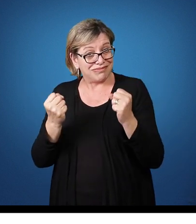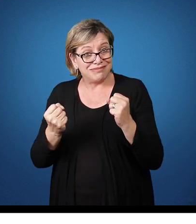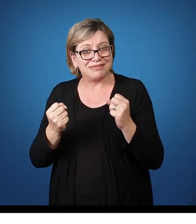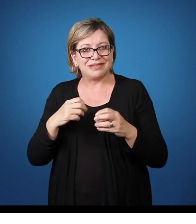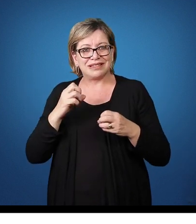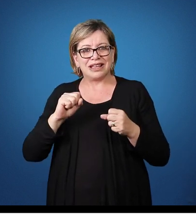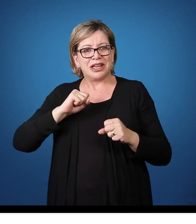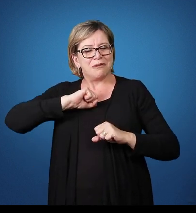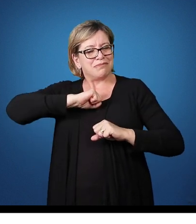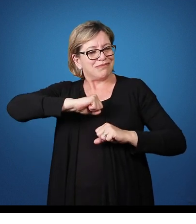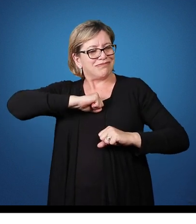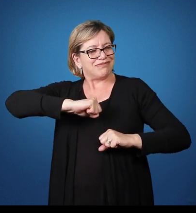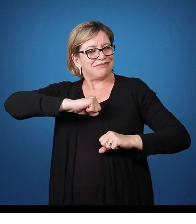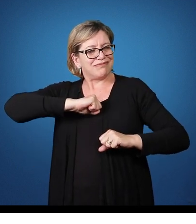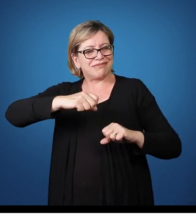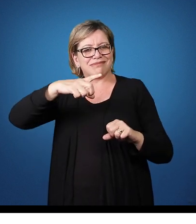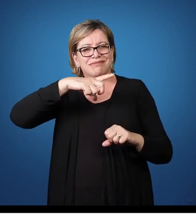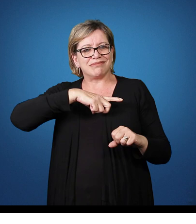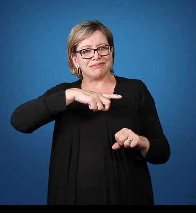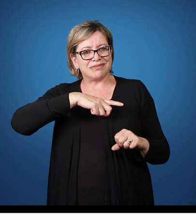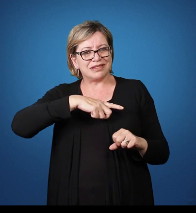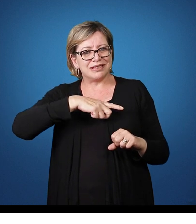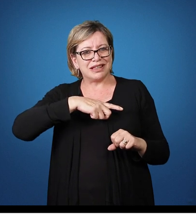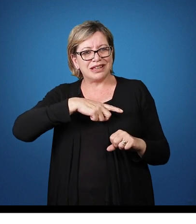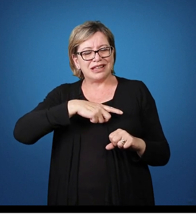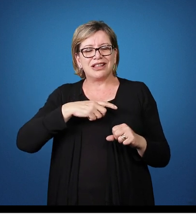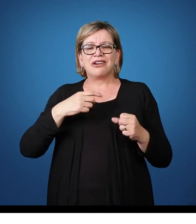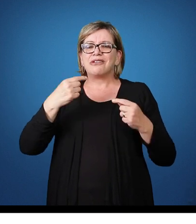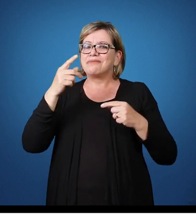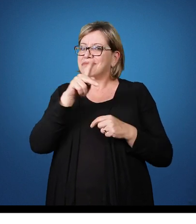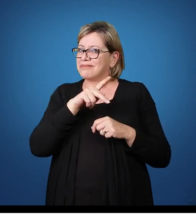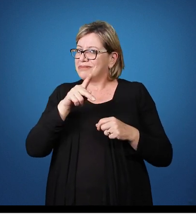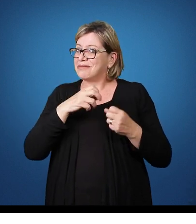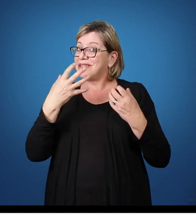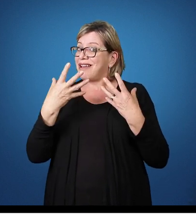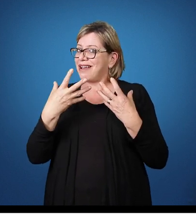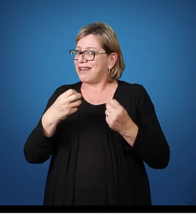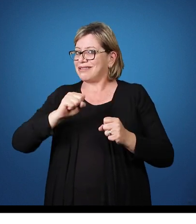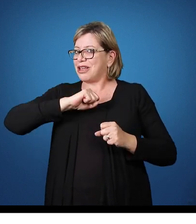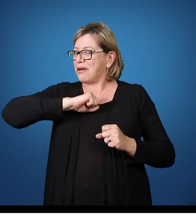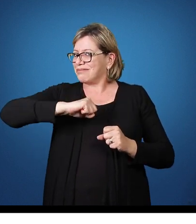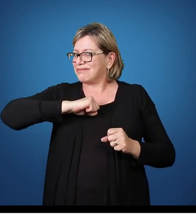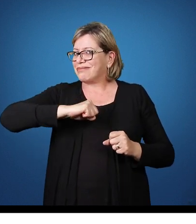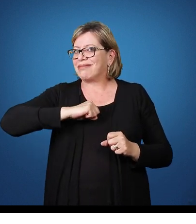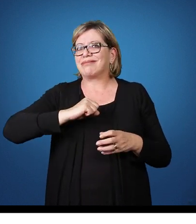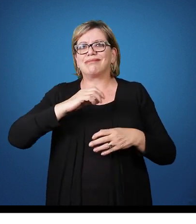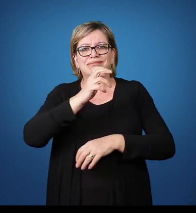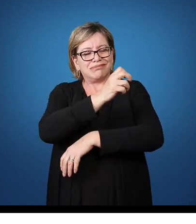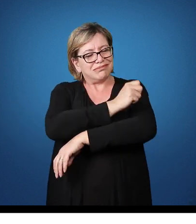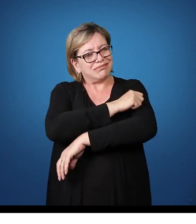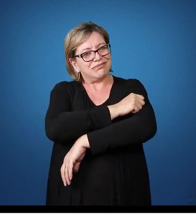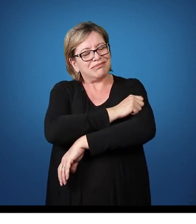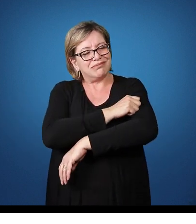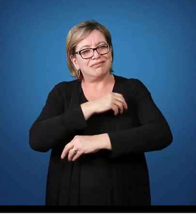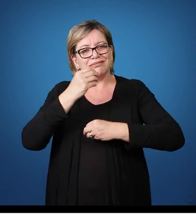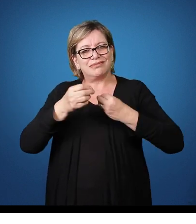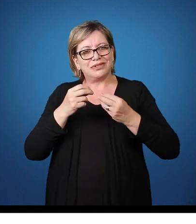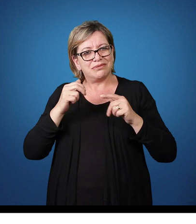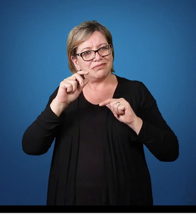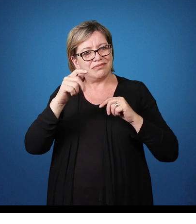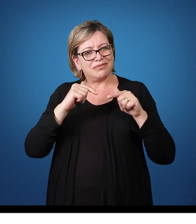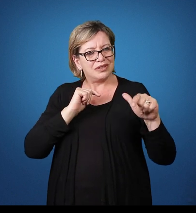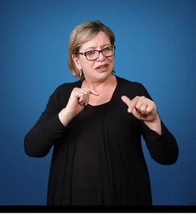E o desafio Maior Para o professor É considerar Essa potencialidade Do aluno E é justamente Esse trabalho